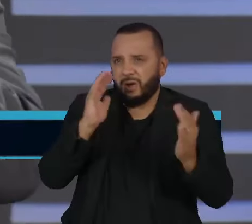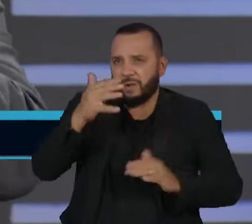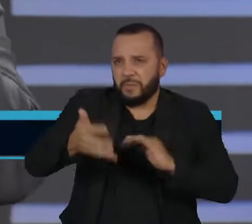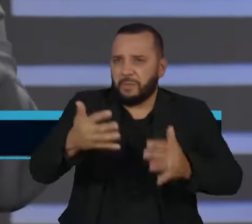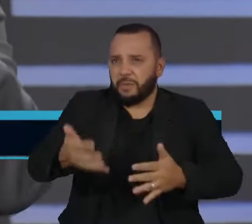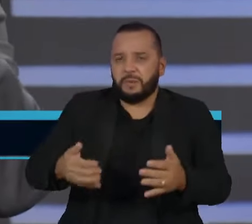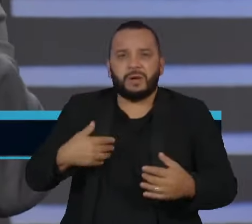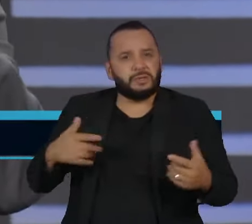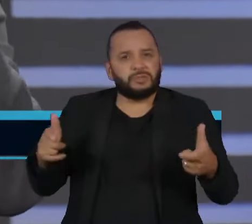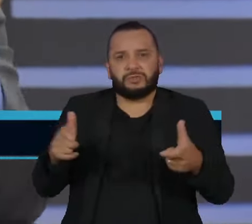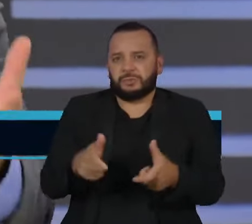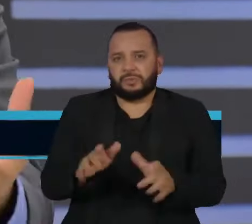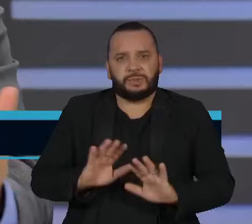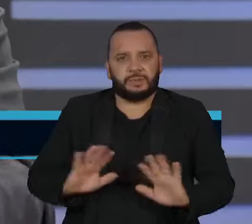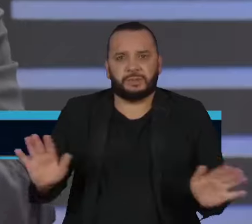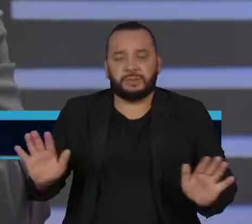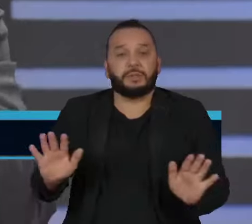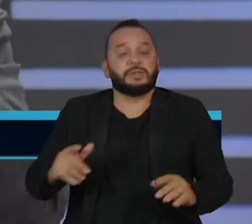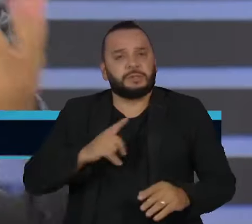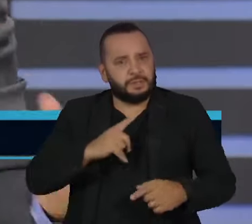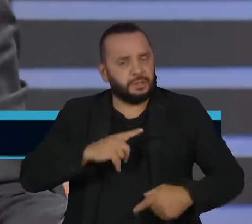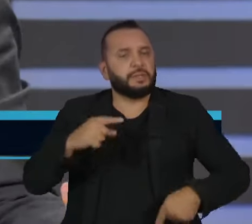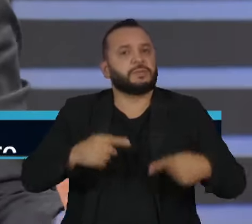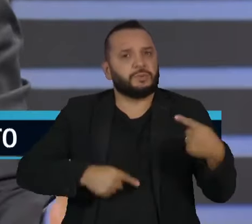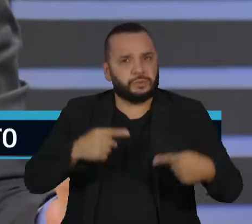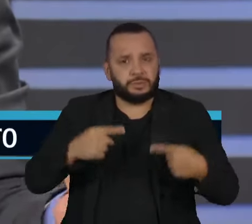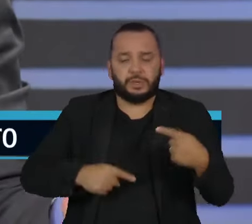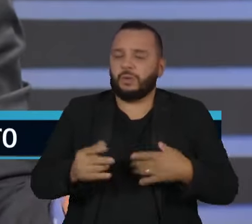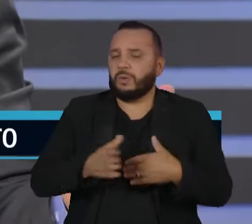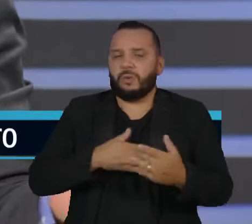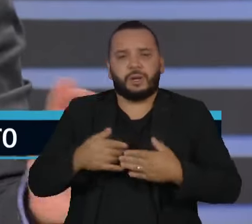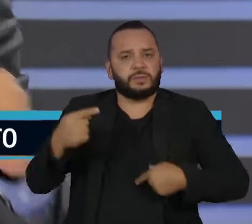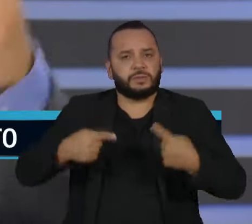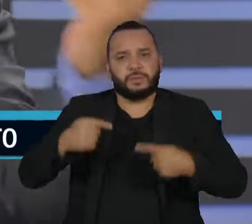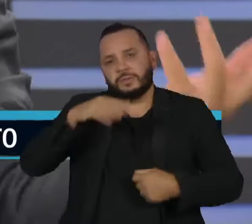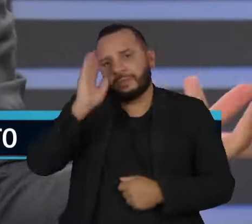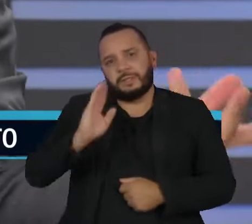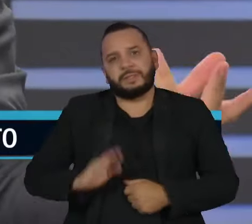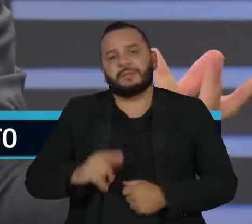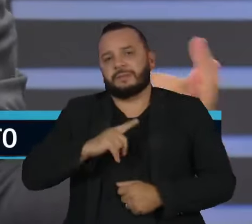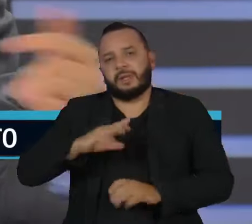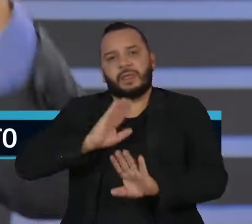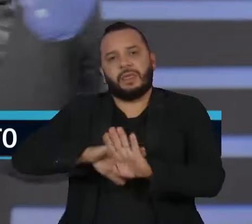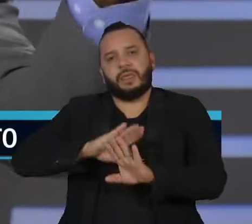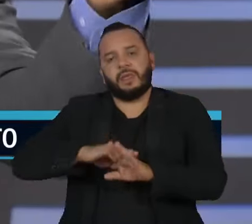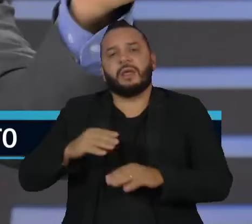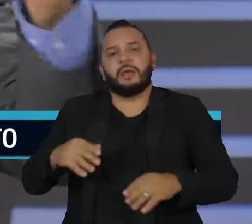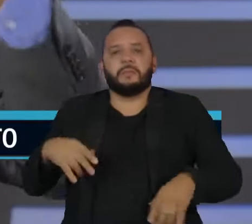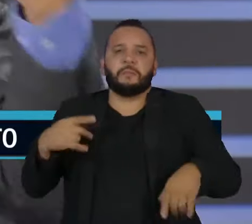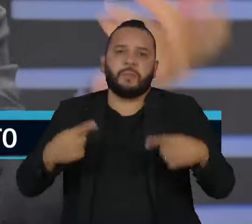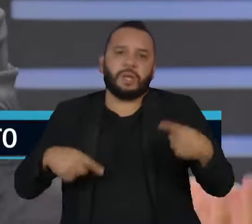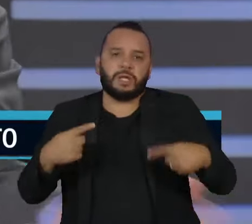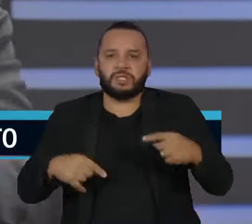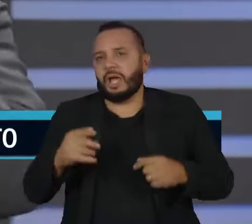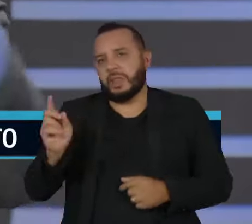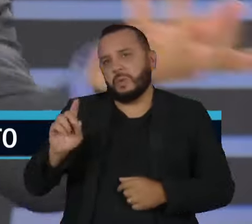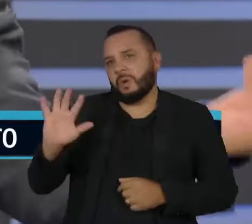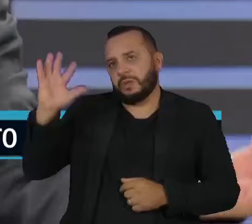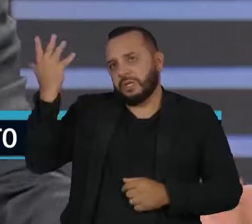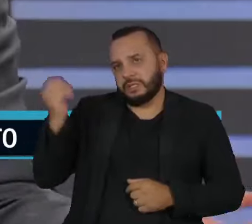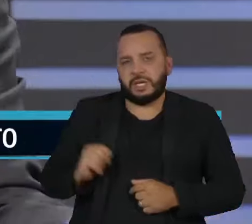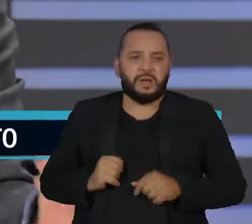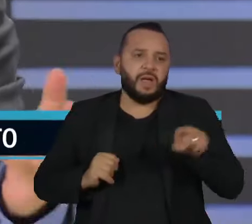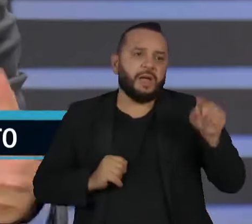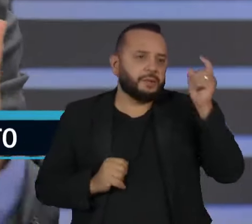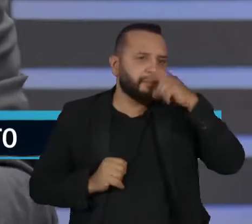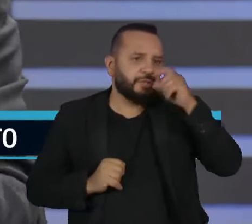claro que essa discussão, como qualquer outra discussão no Brasil, virou uma discussão de fula-flou. Ah, não aconteceu, o satélite está